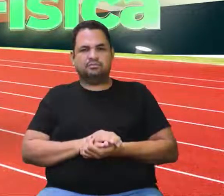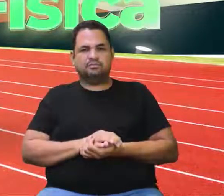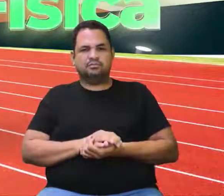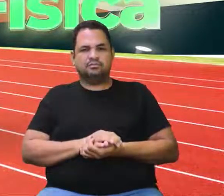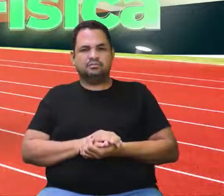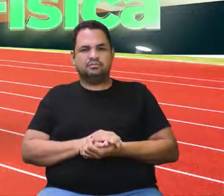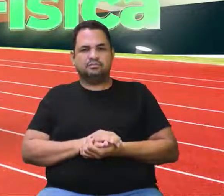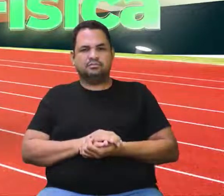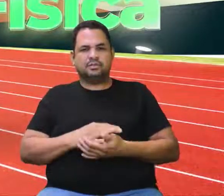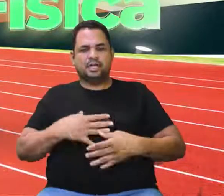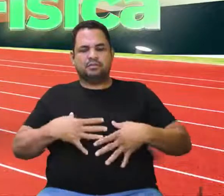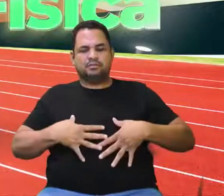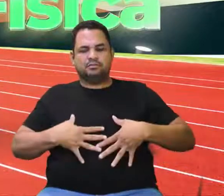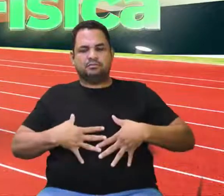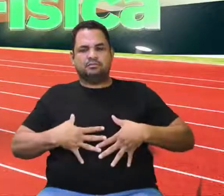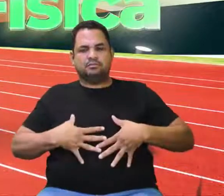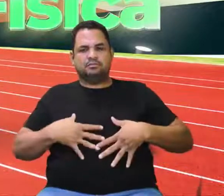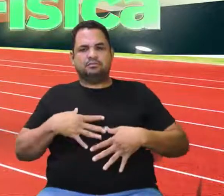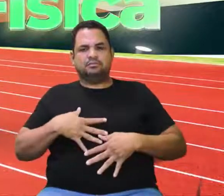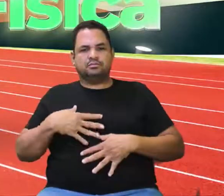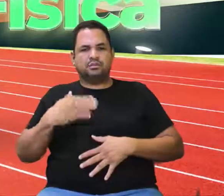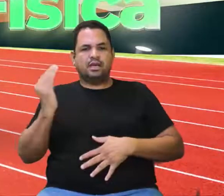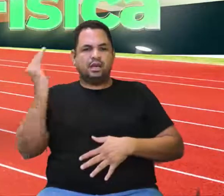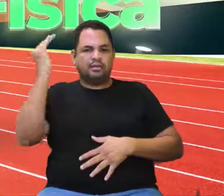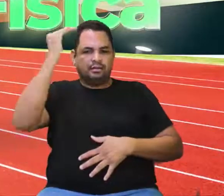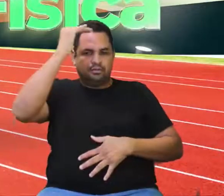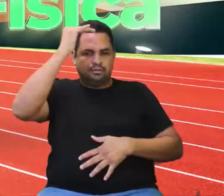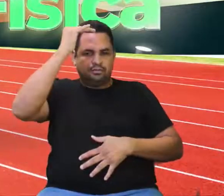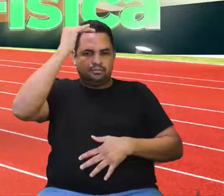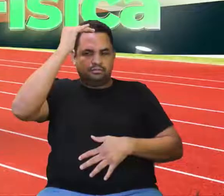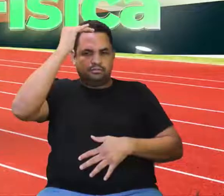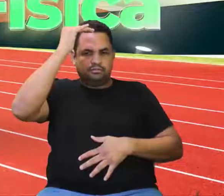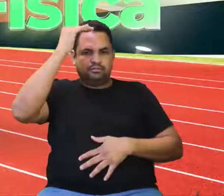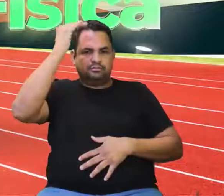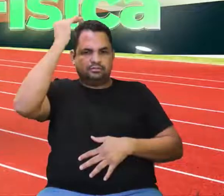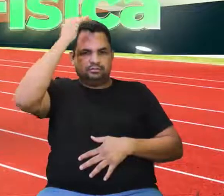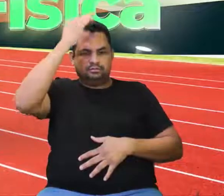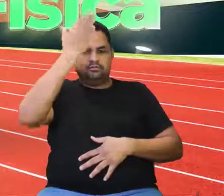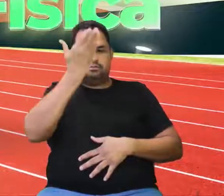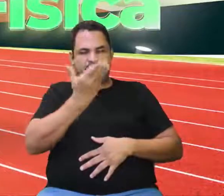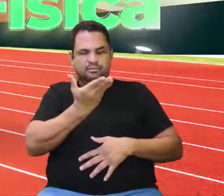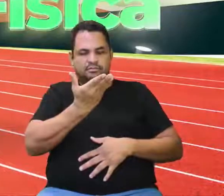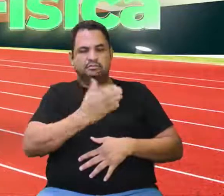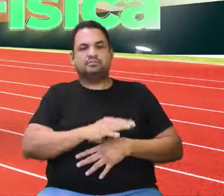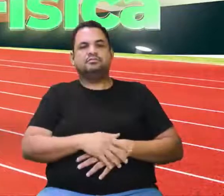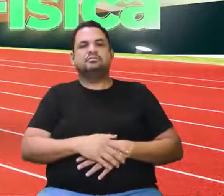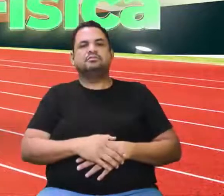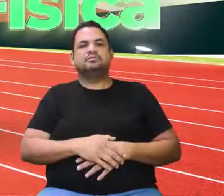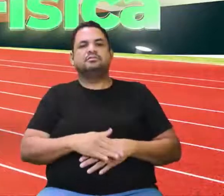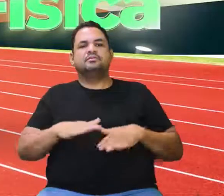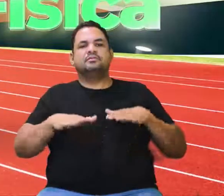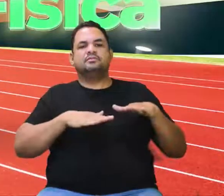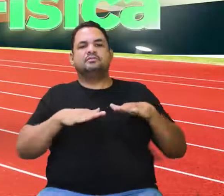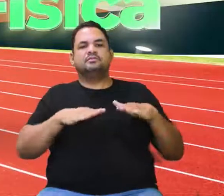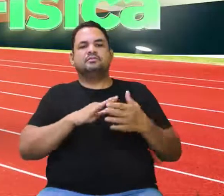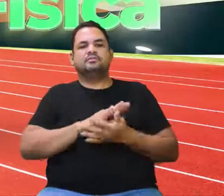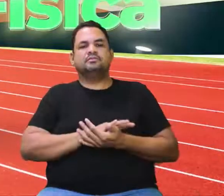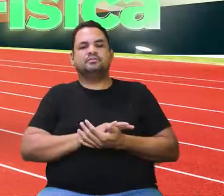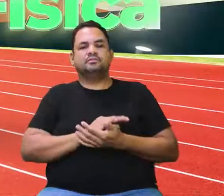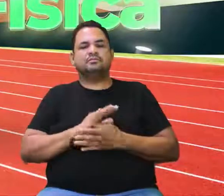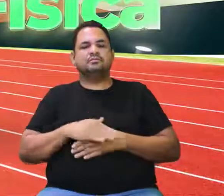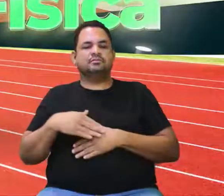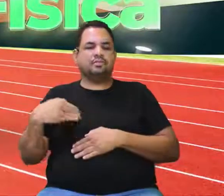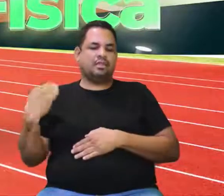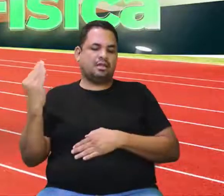quando estiver estampando a barriga. Com a outra mão, ela vai lateralmente. Isso! Nesse movimento aqui lateral, ela está